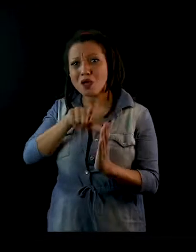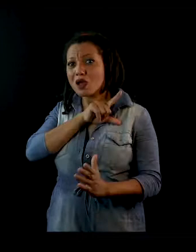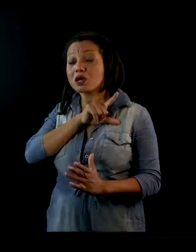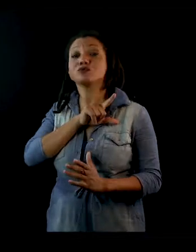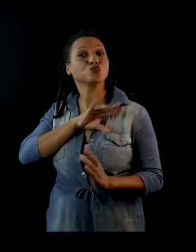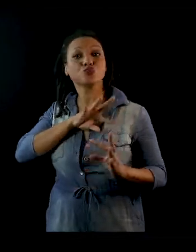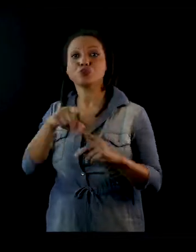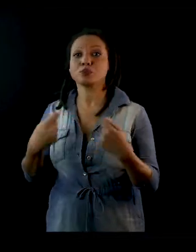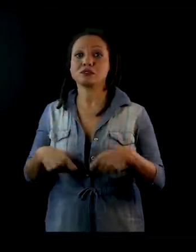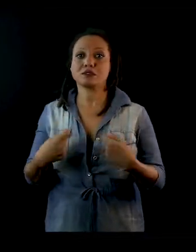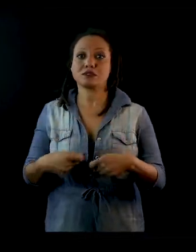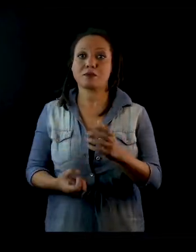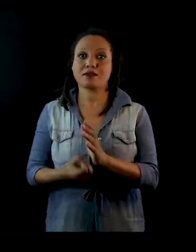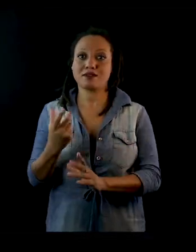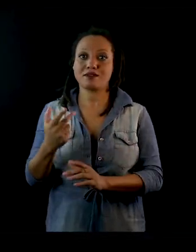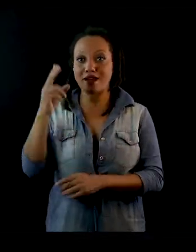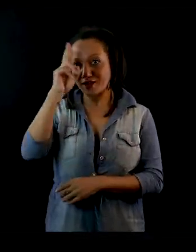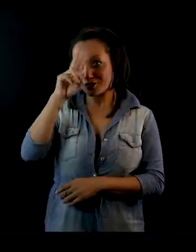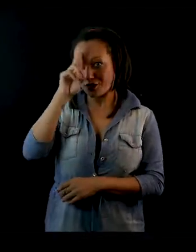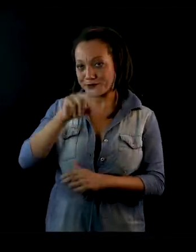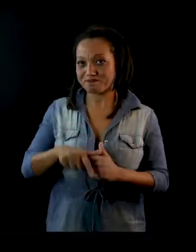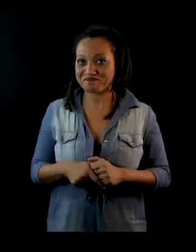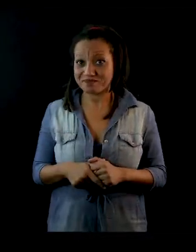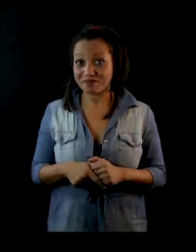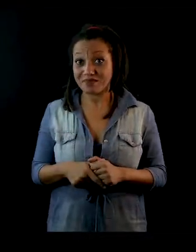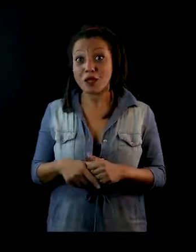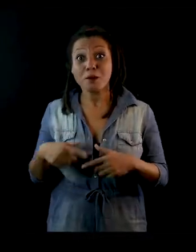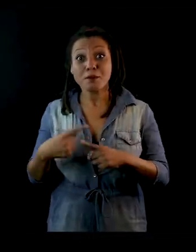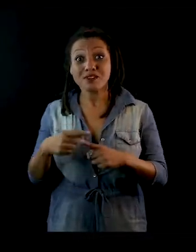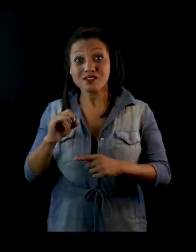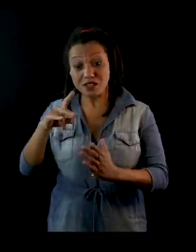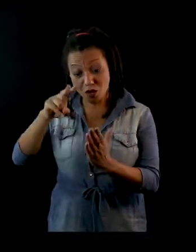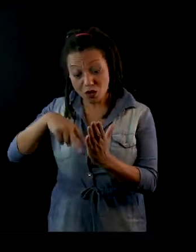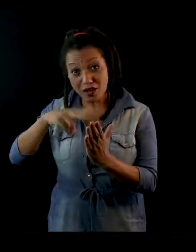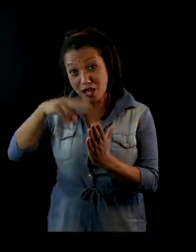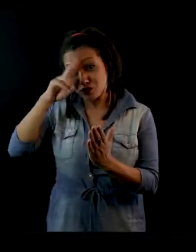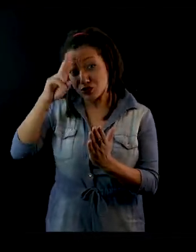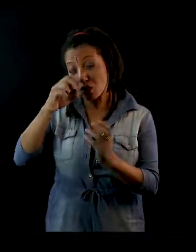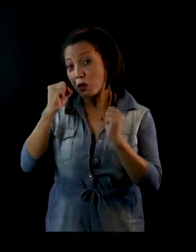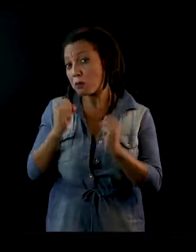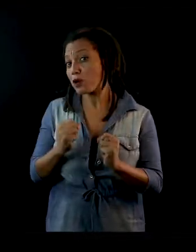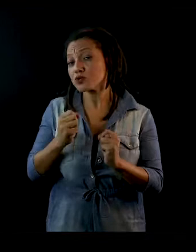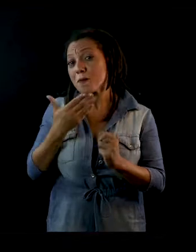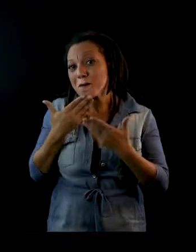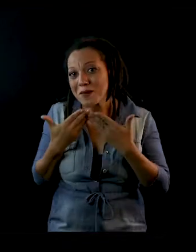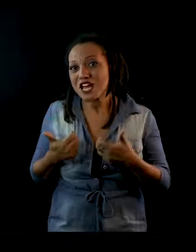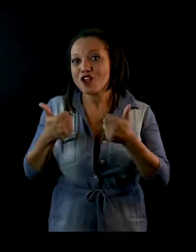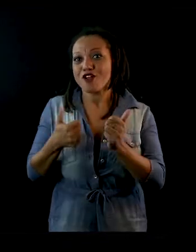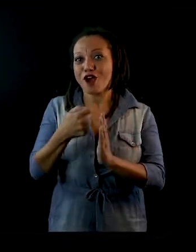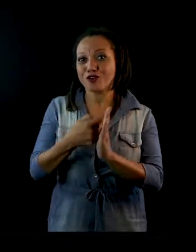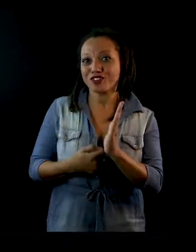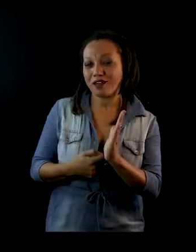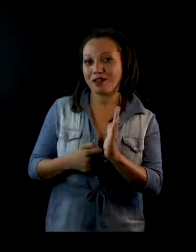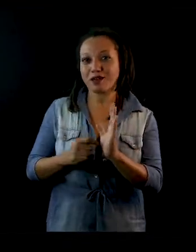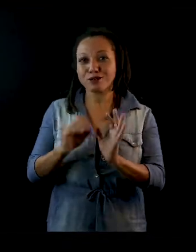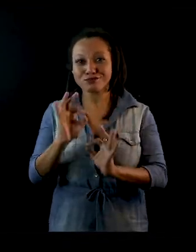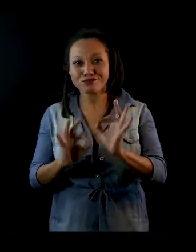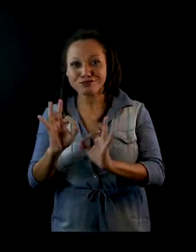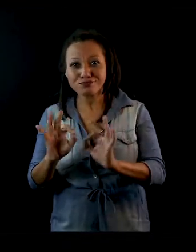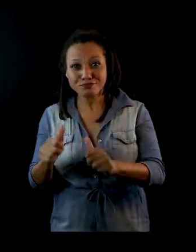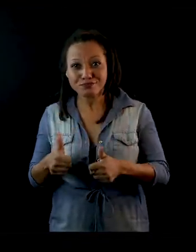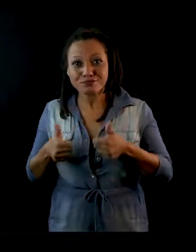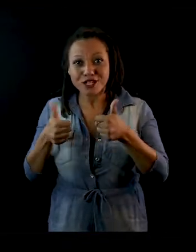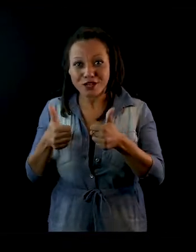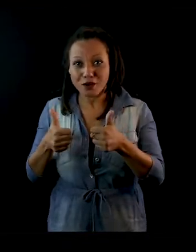A partir da leitura da história, eu posso até mesmo chegar a uma história melhor, criar um roteiro melhor em cima daquilo. E aí, a partir daí,